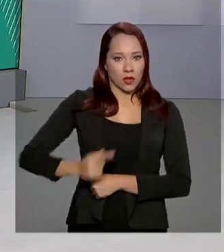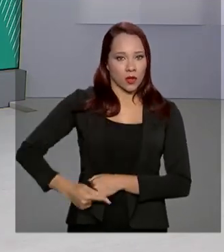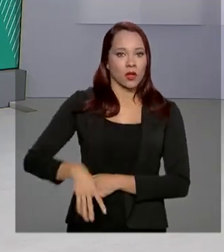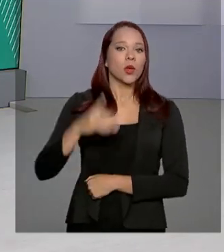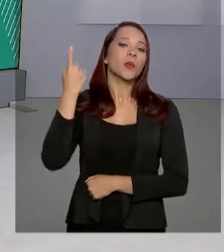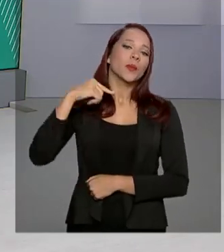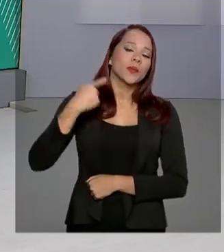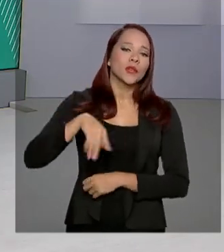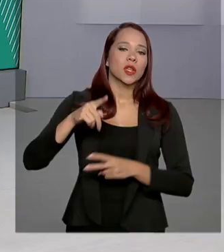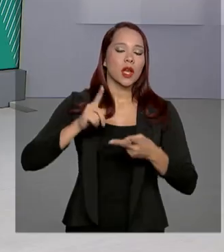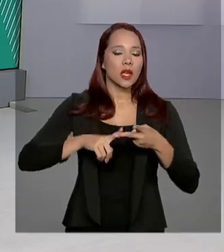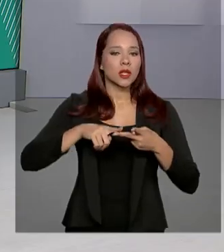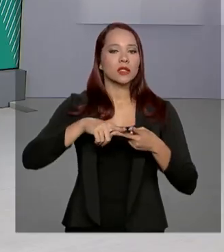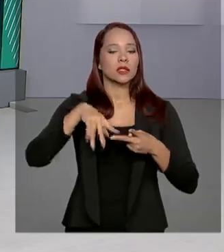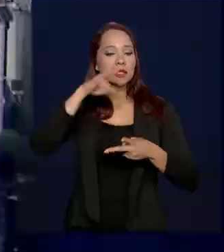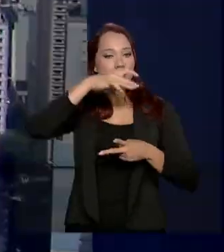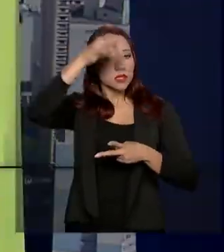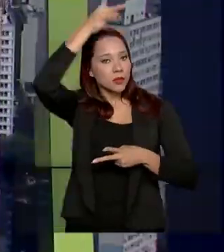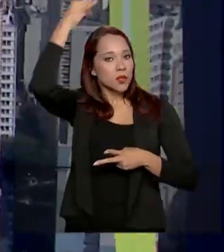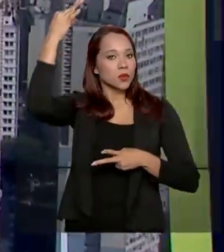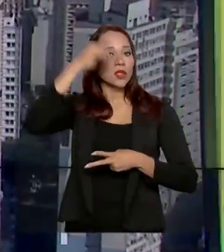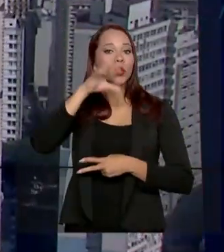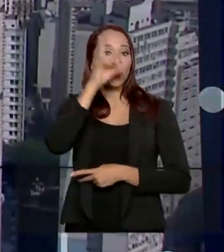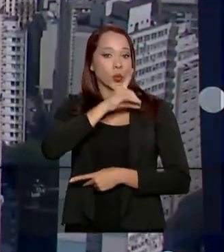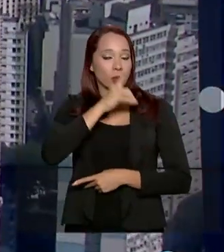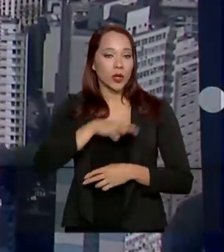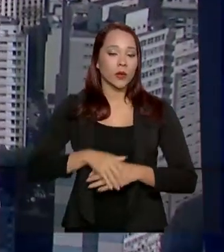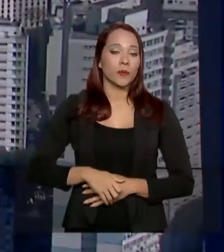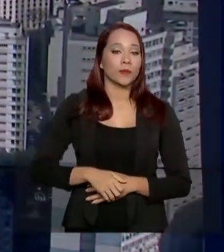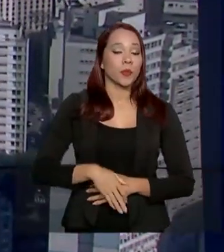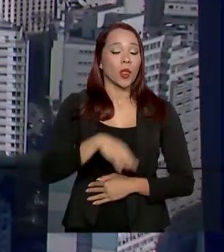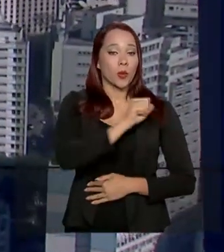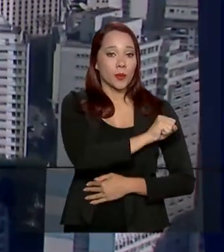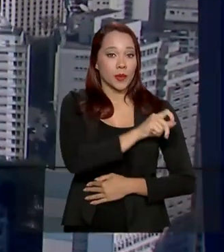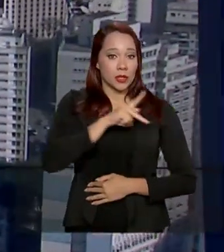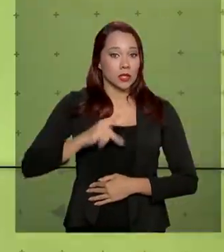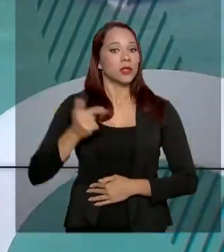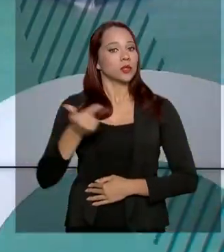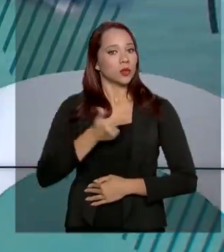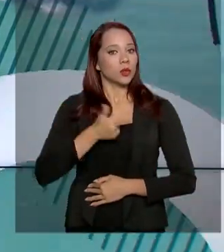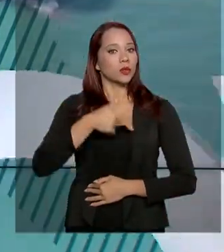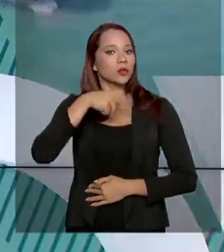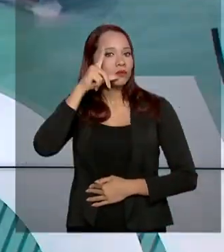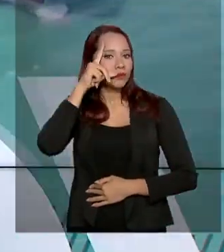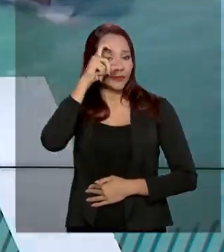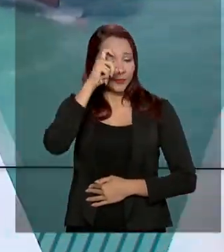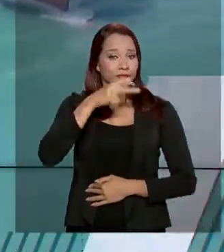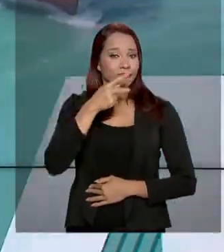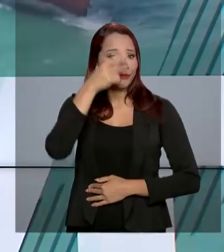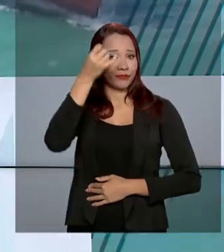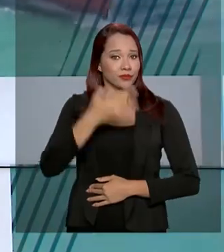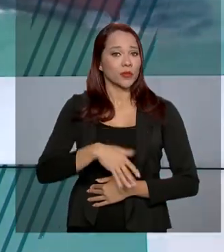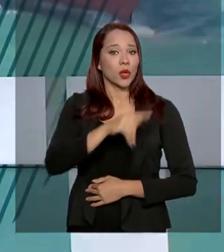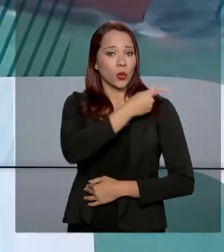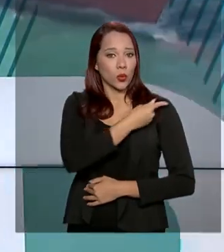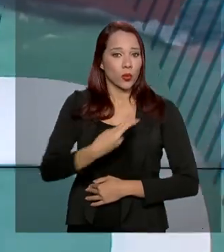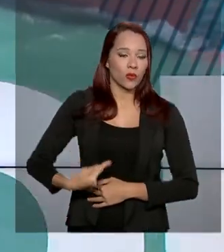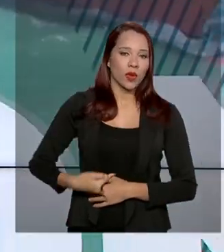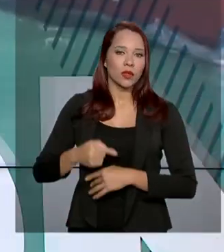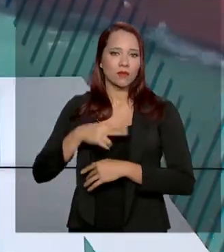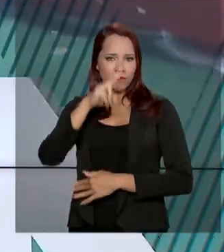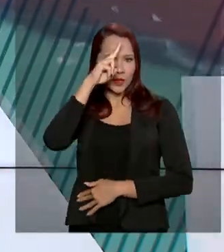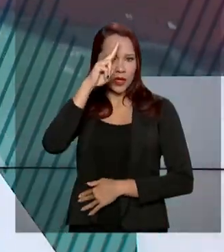Espírito Santo neste domingo. O presidente em exercício, Hamilton Mourão, disse que o governo está enviando militares,